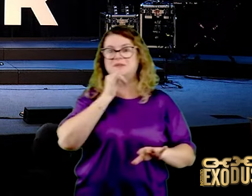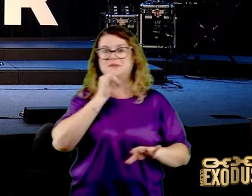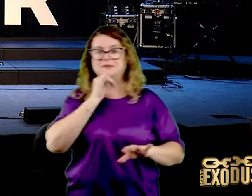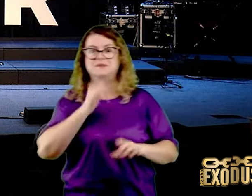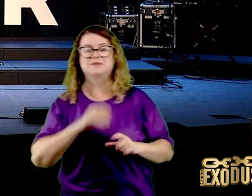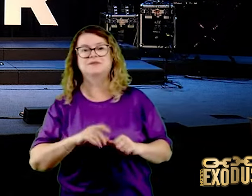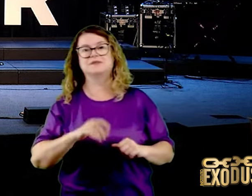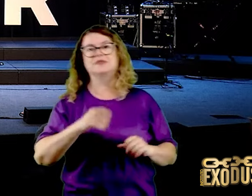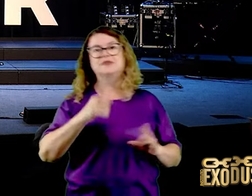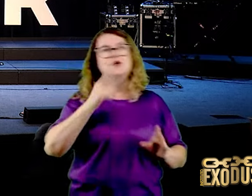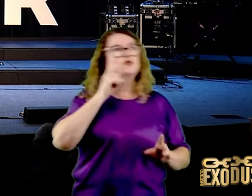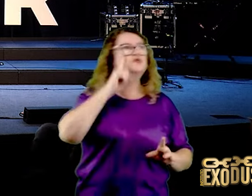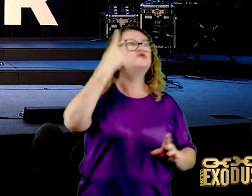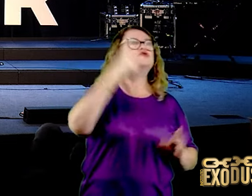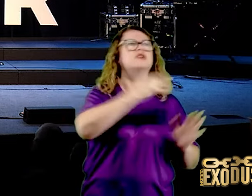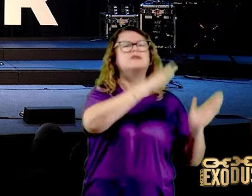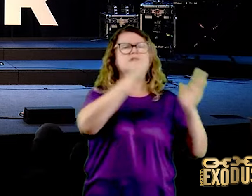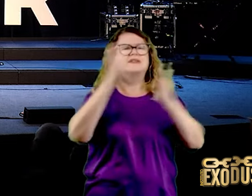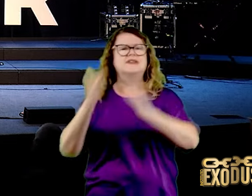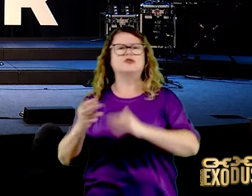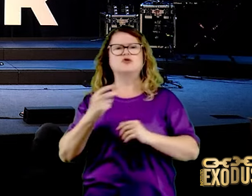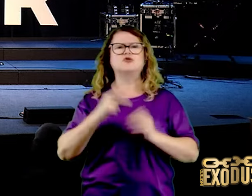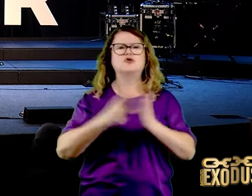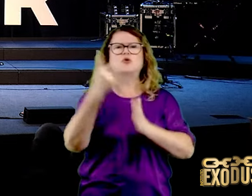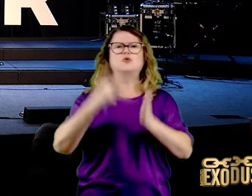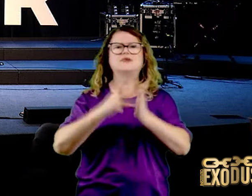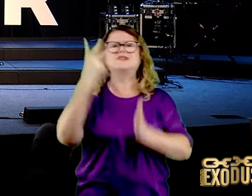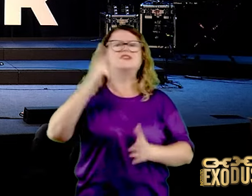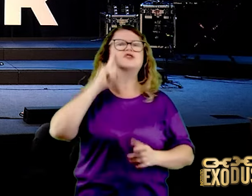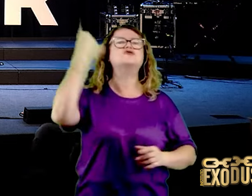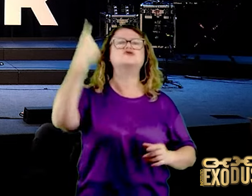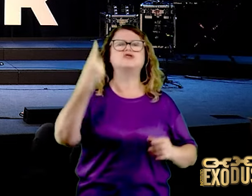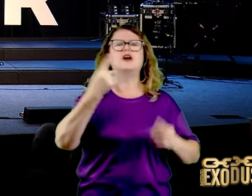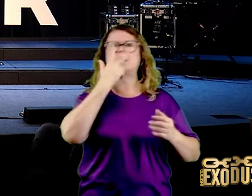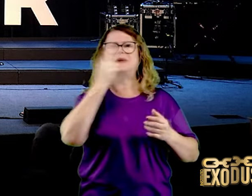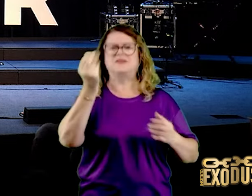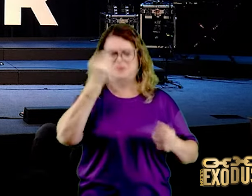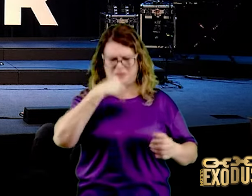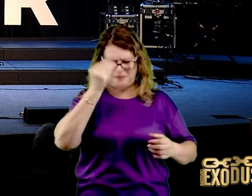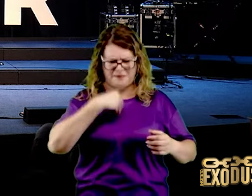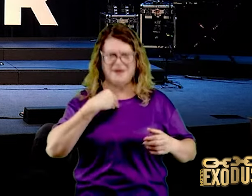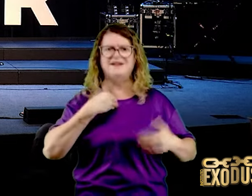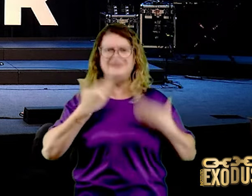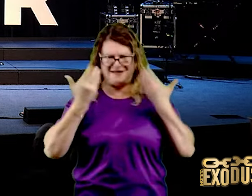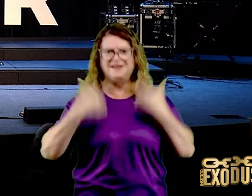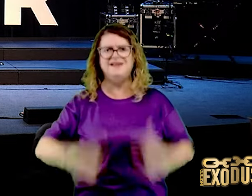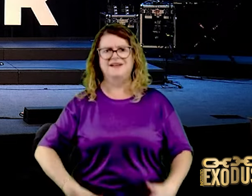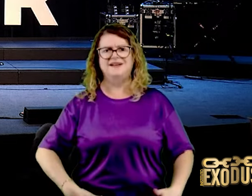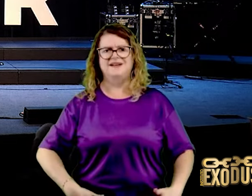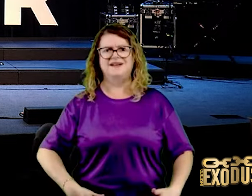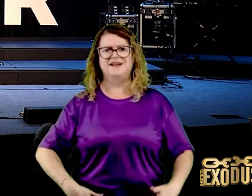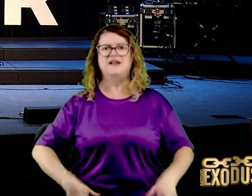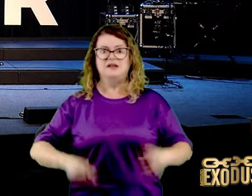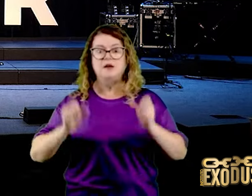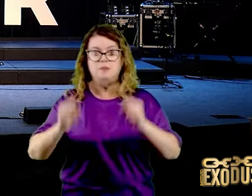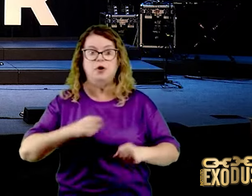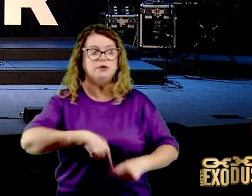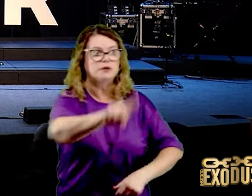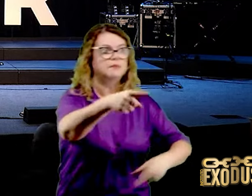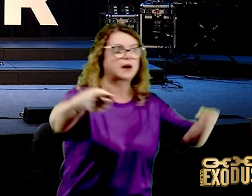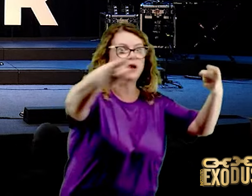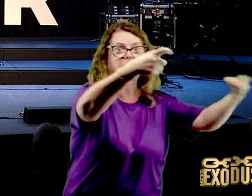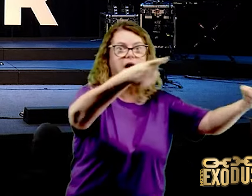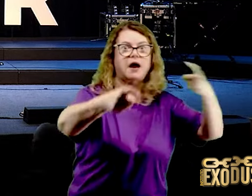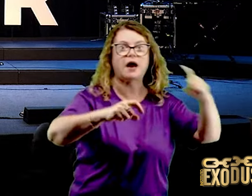um dia inteiro, dois dias inteiros, três dias, sem comer, você não consegue reagir para a luta. Você vai para a guerra, jejuando, não vai. Mas o jejum